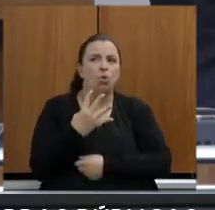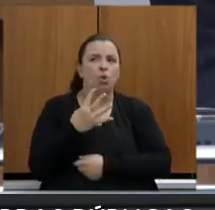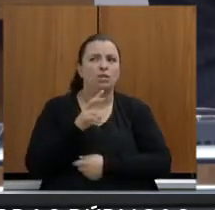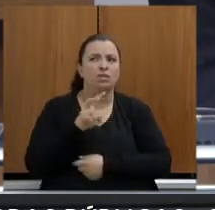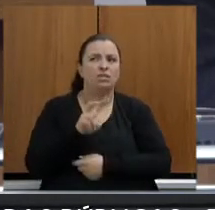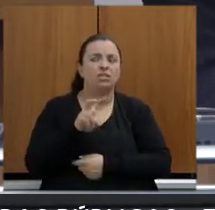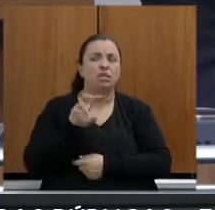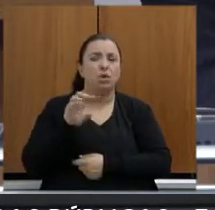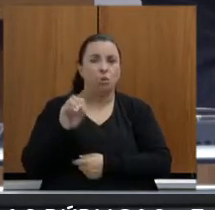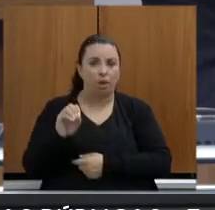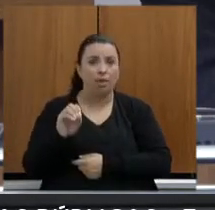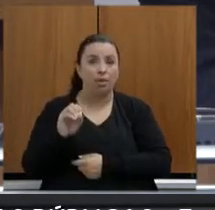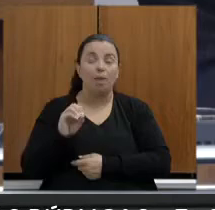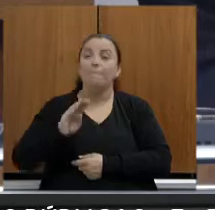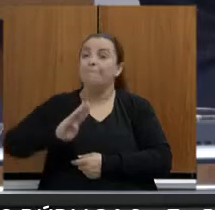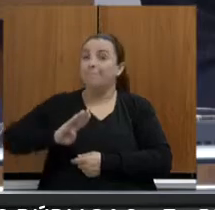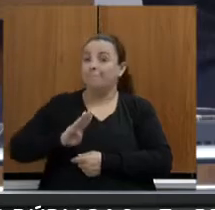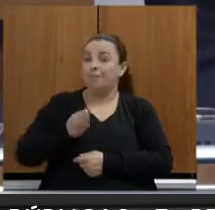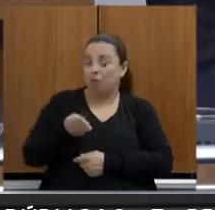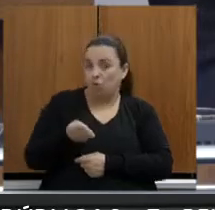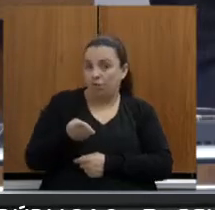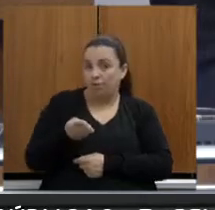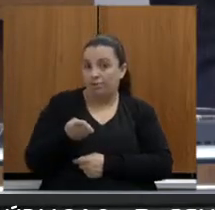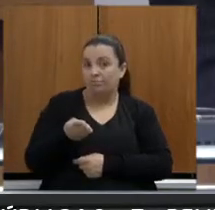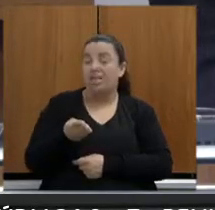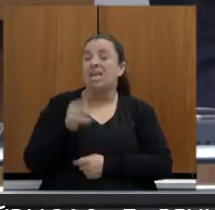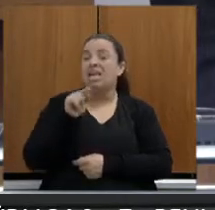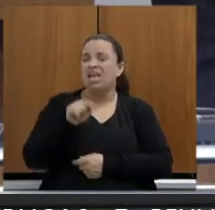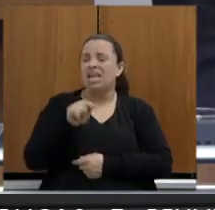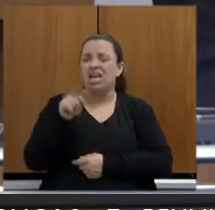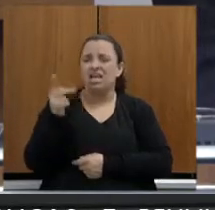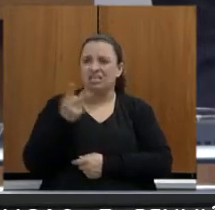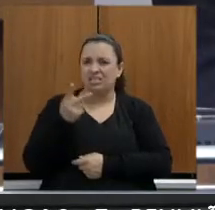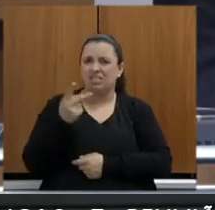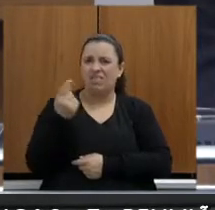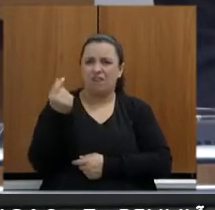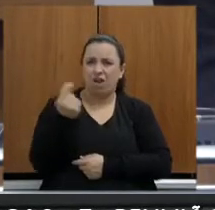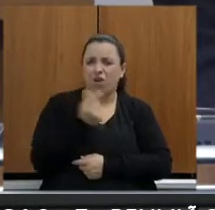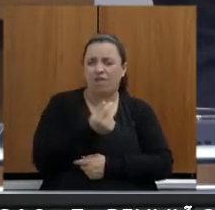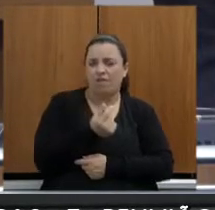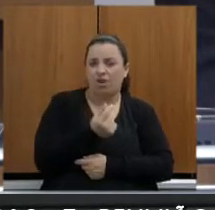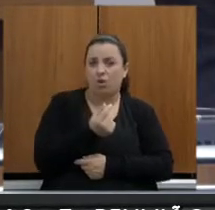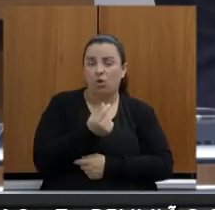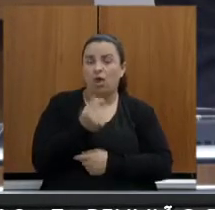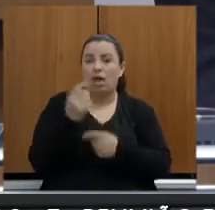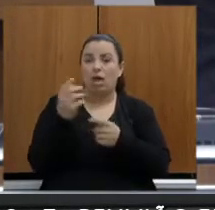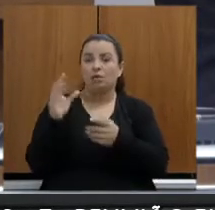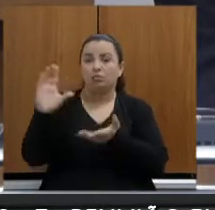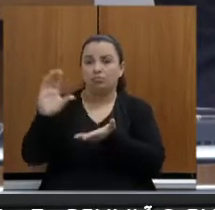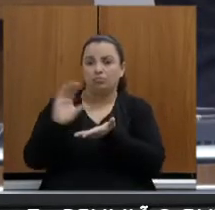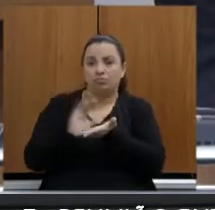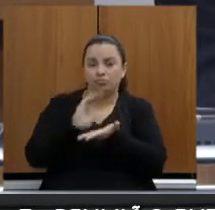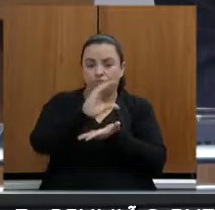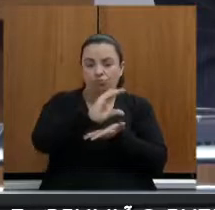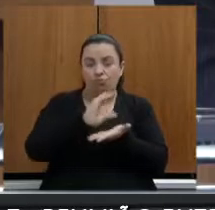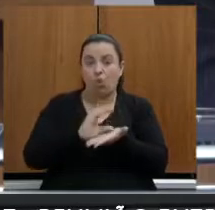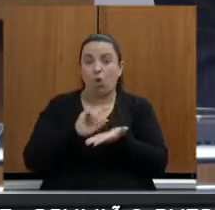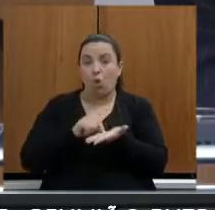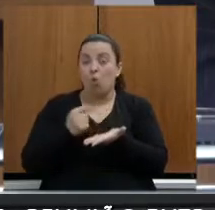conta, vamos dizer assim. Tem nuances jurídicas, mas que, se precisar, depois eu posso detalhar.